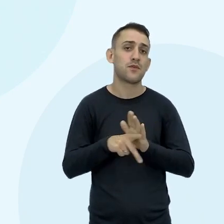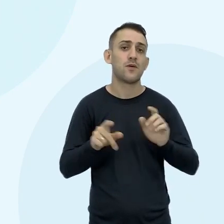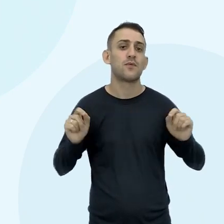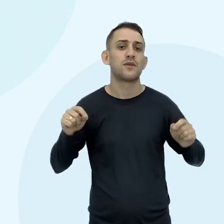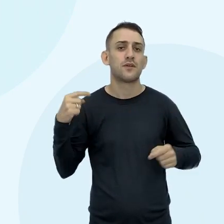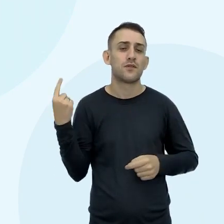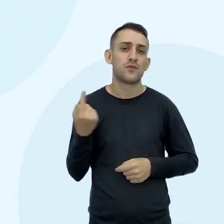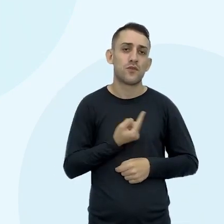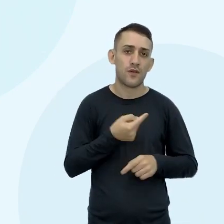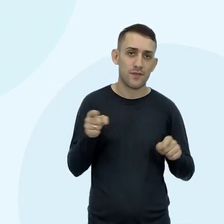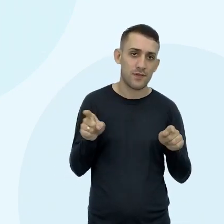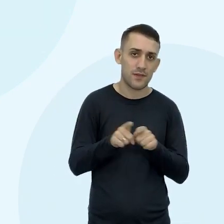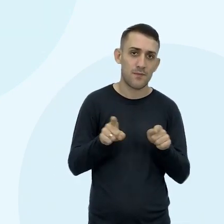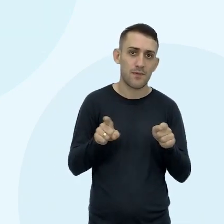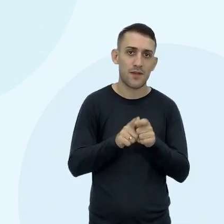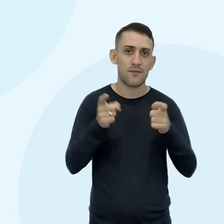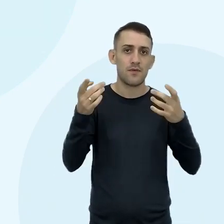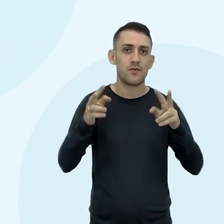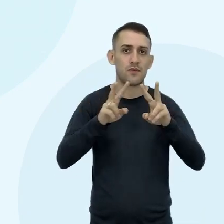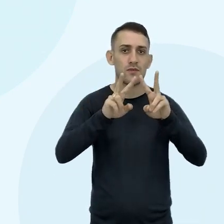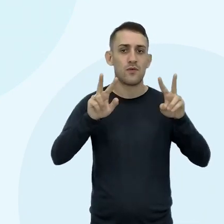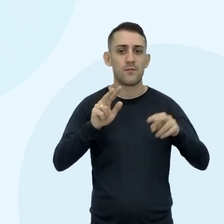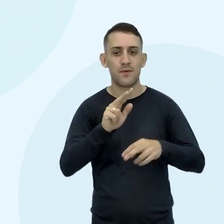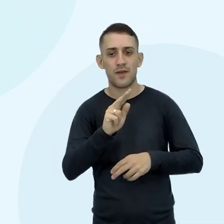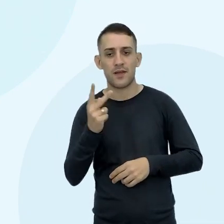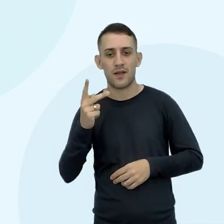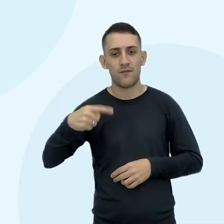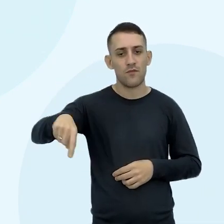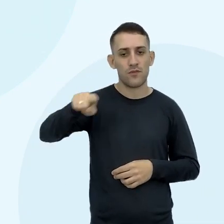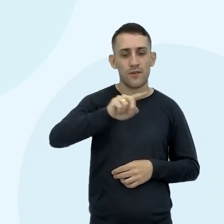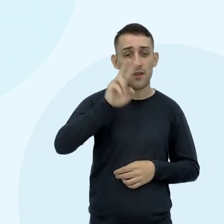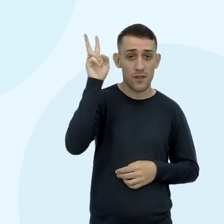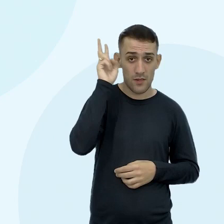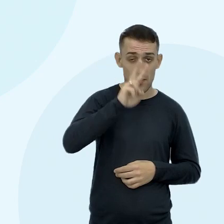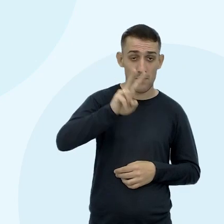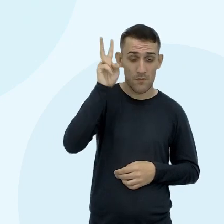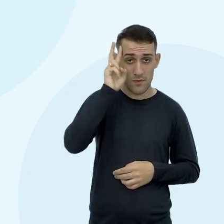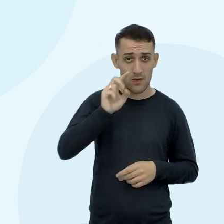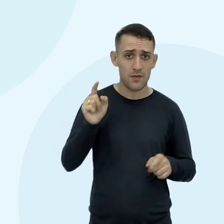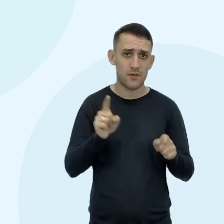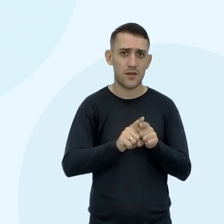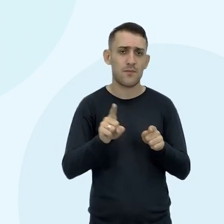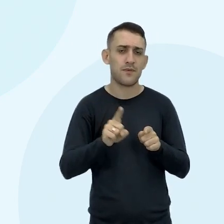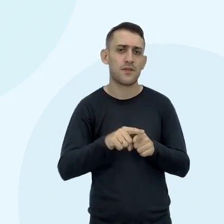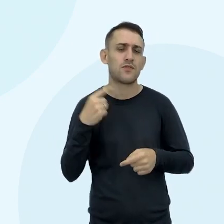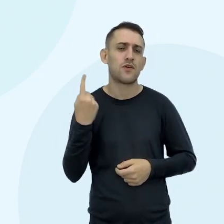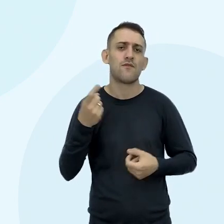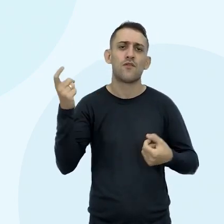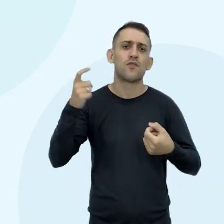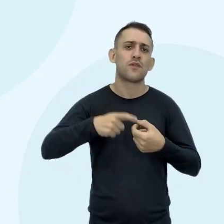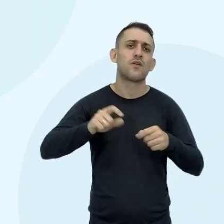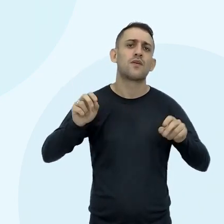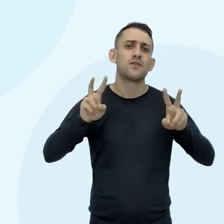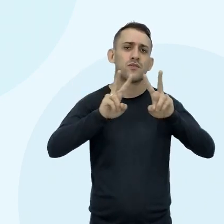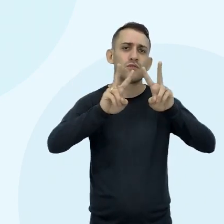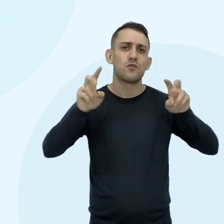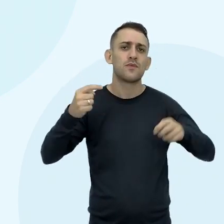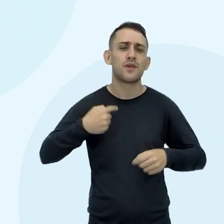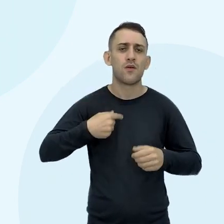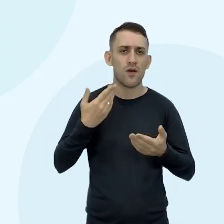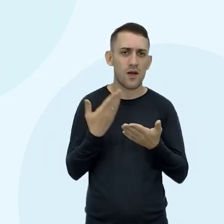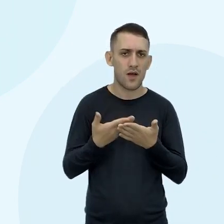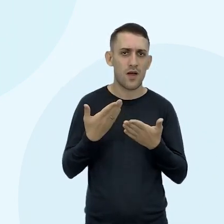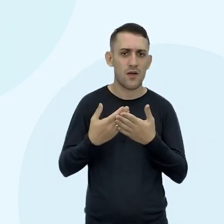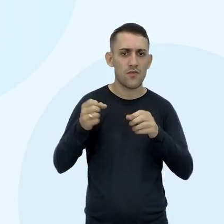A gente também Falou sobre pH Se vocês lembrarem bem E aí Vou voltar aqui a questão Quando eu fui dar